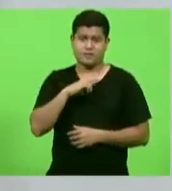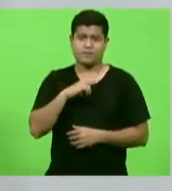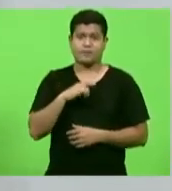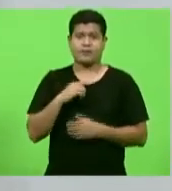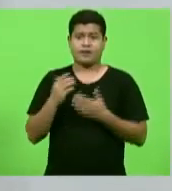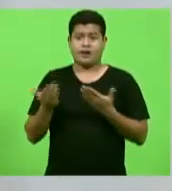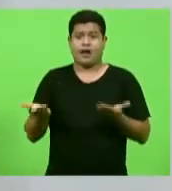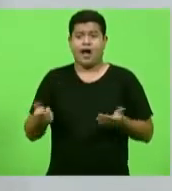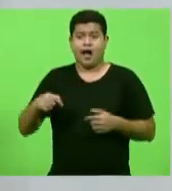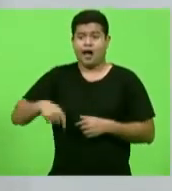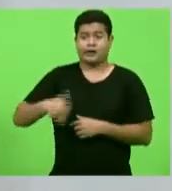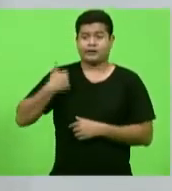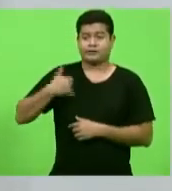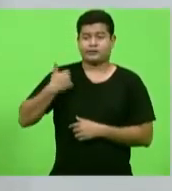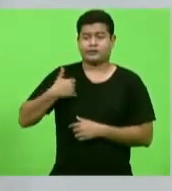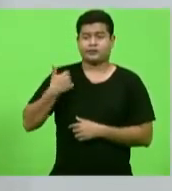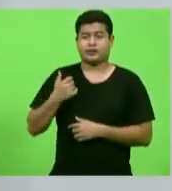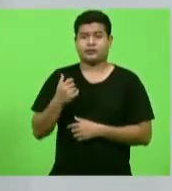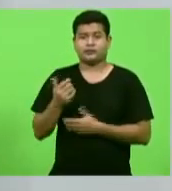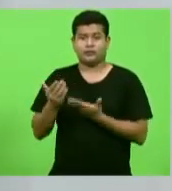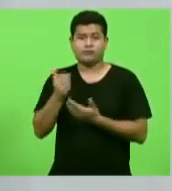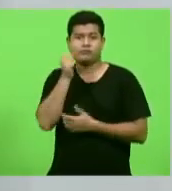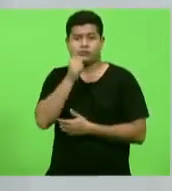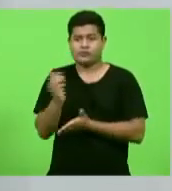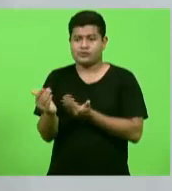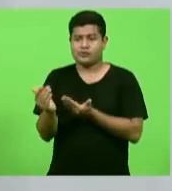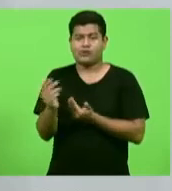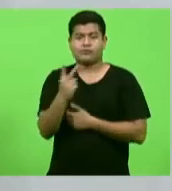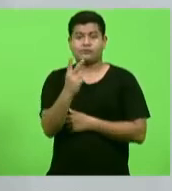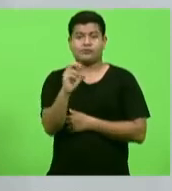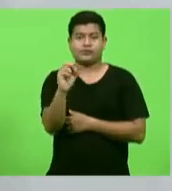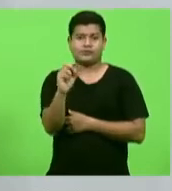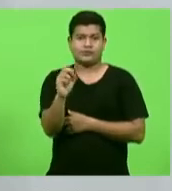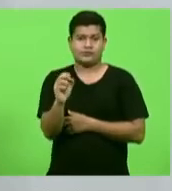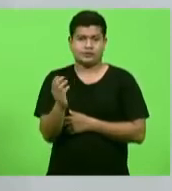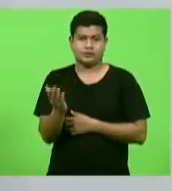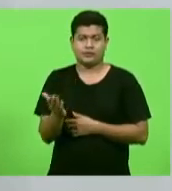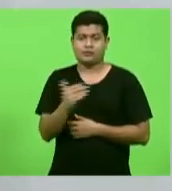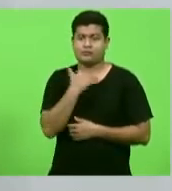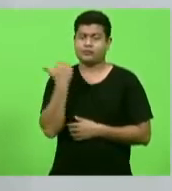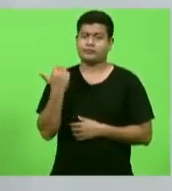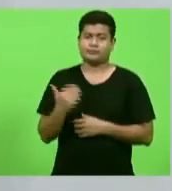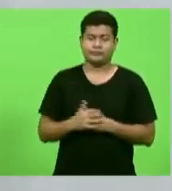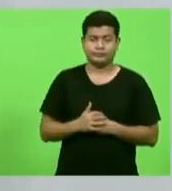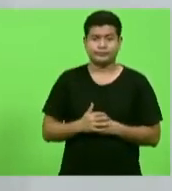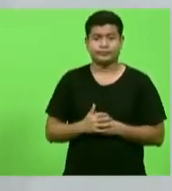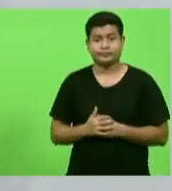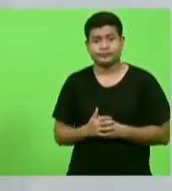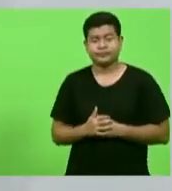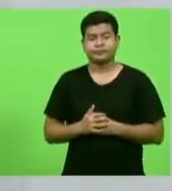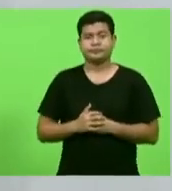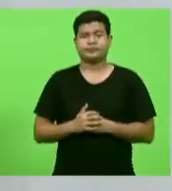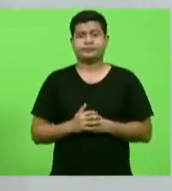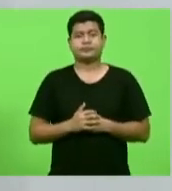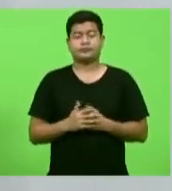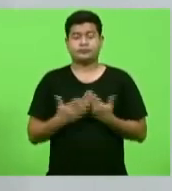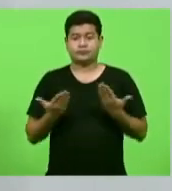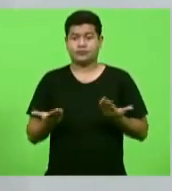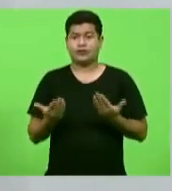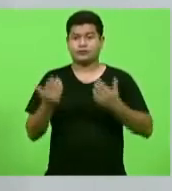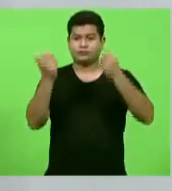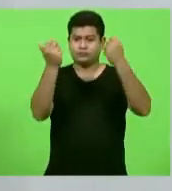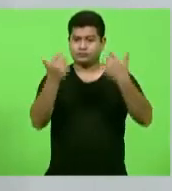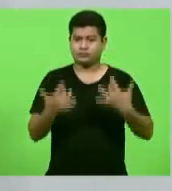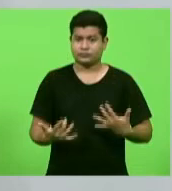20 anos aqui na cidade de Gaspar. Considerando todas essas informações dos adultos com síndrome de Down